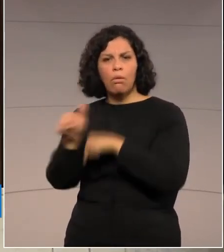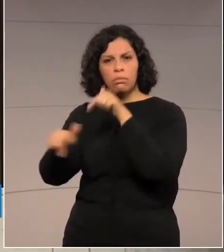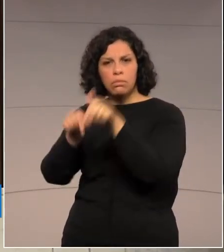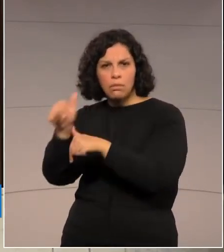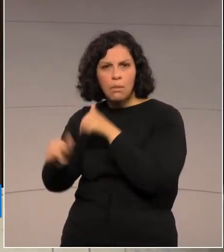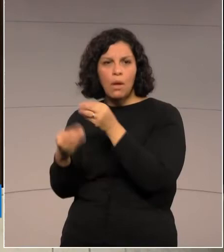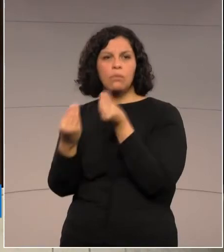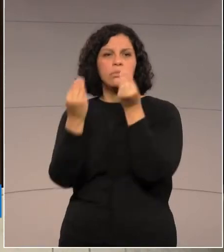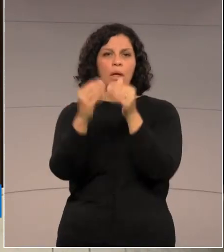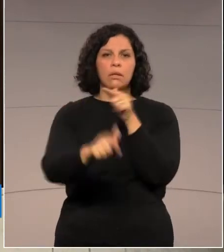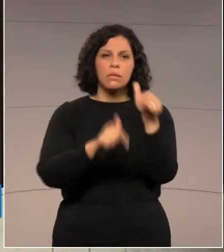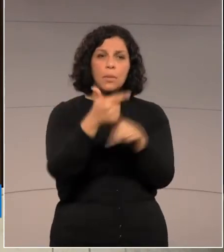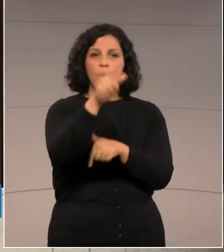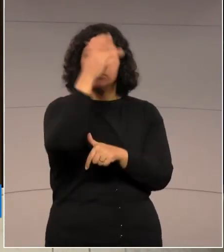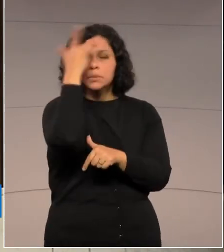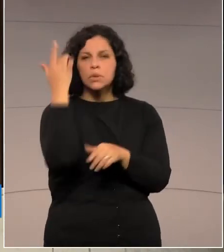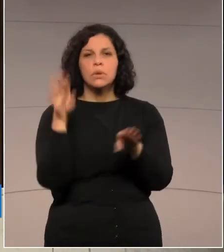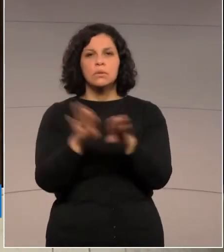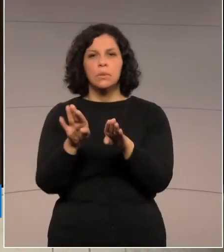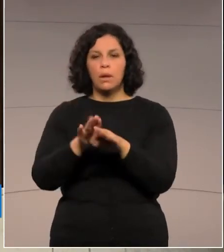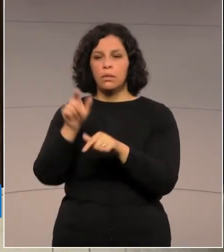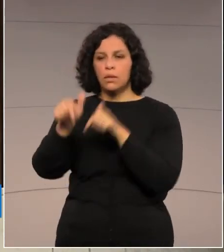gerarem emprego nos seus...